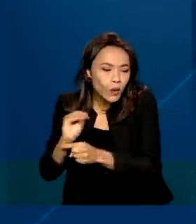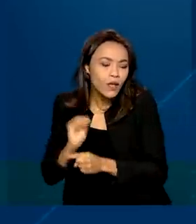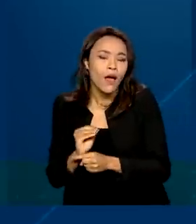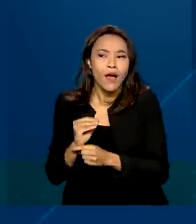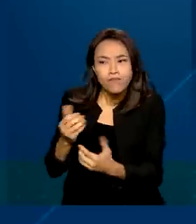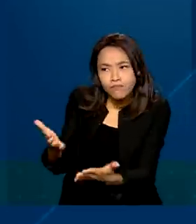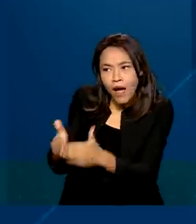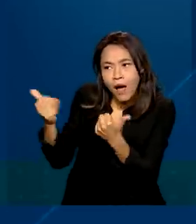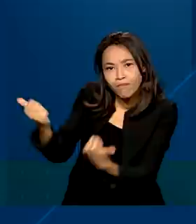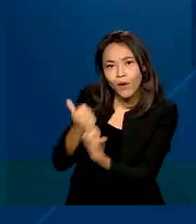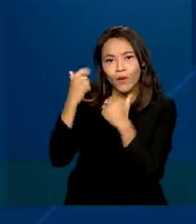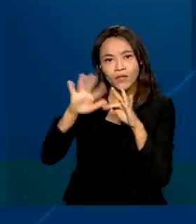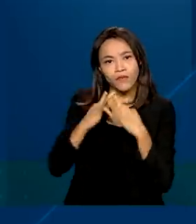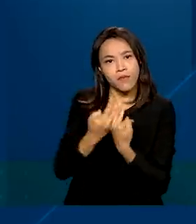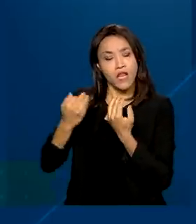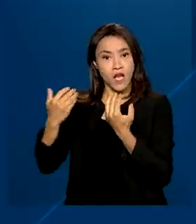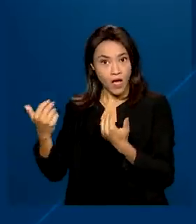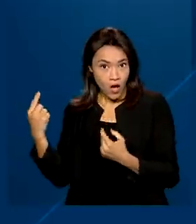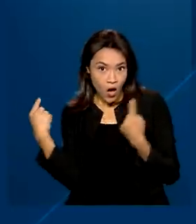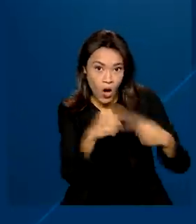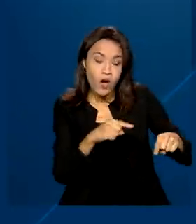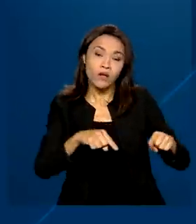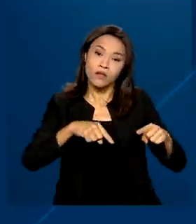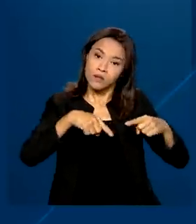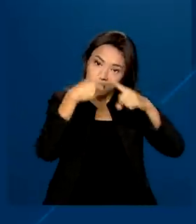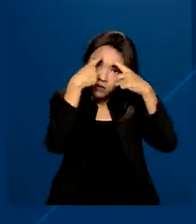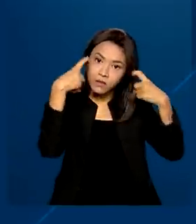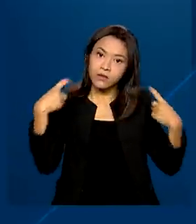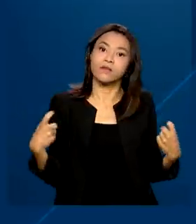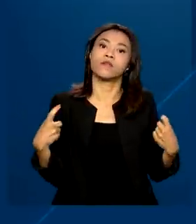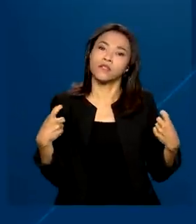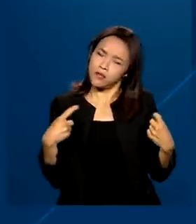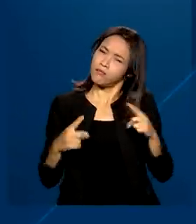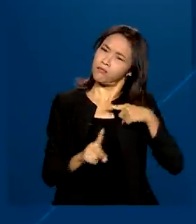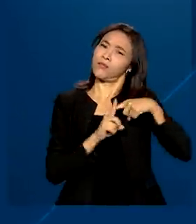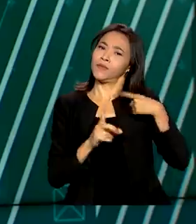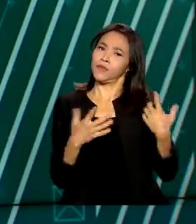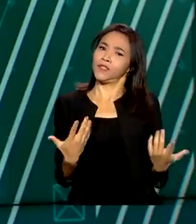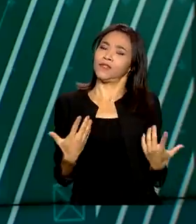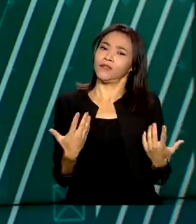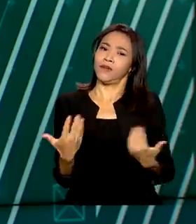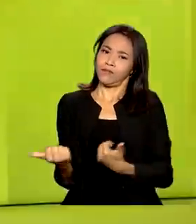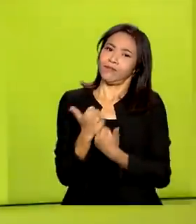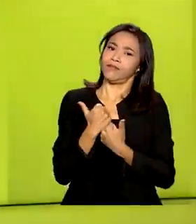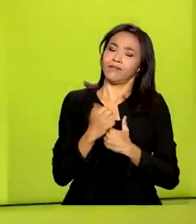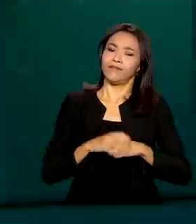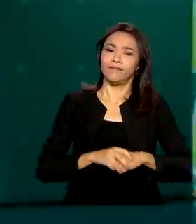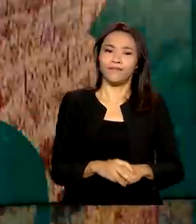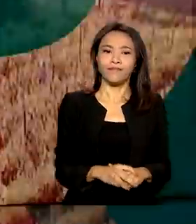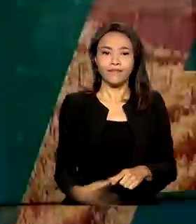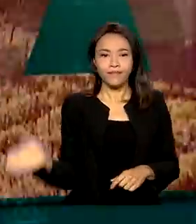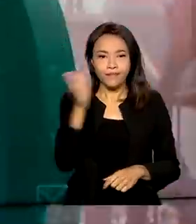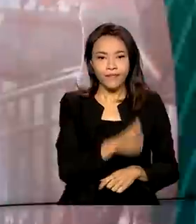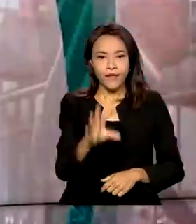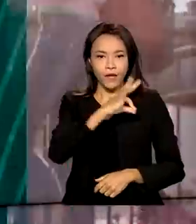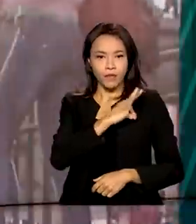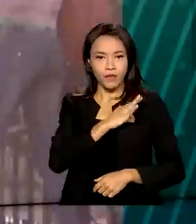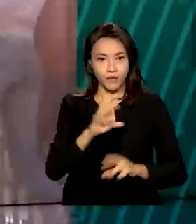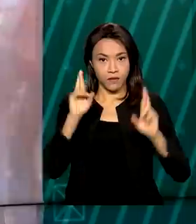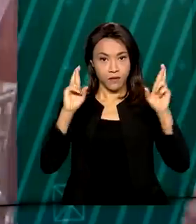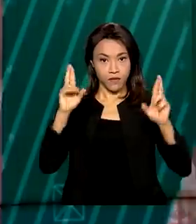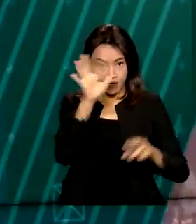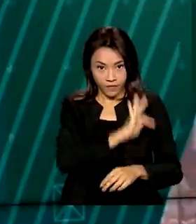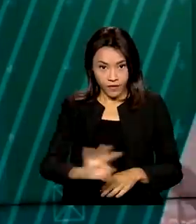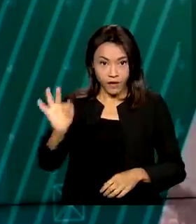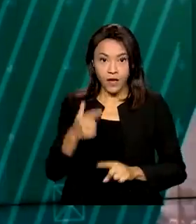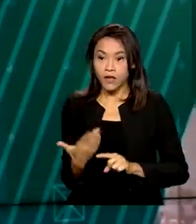no combate à violência e de uma forma positiva. A Polícia Rodoviária Federal divulgou